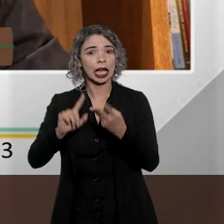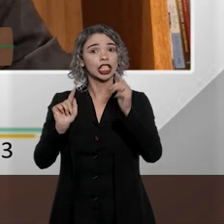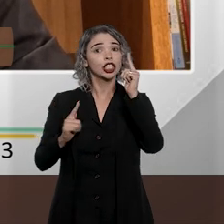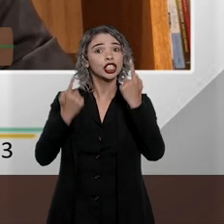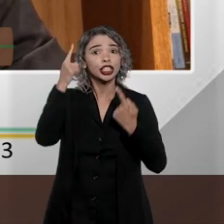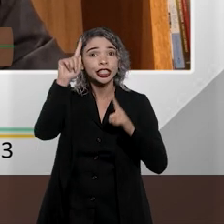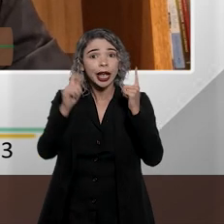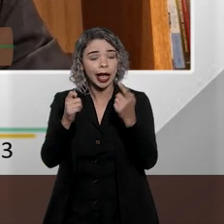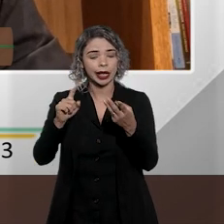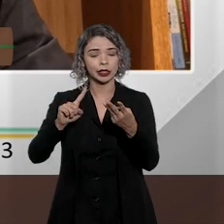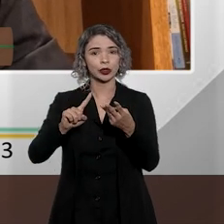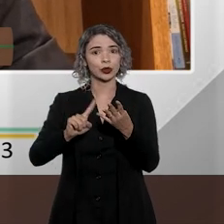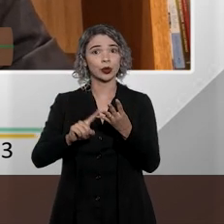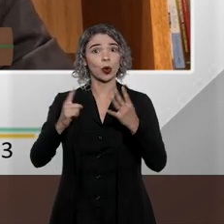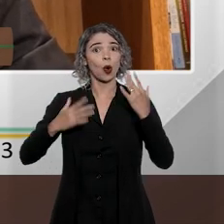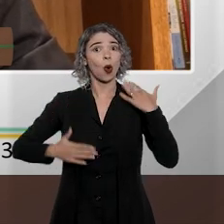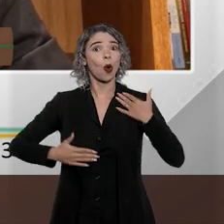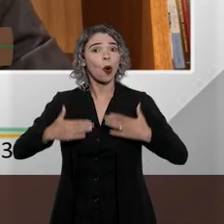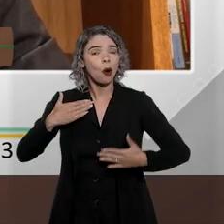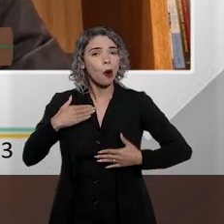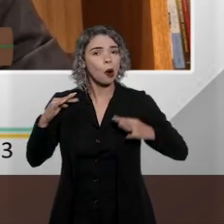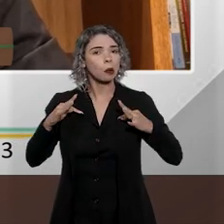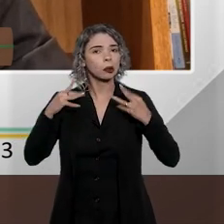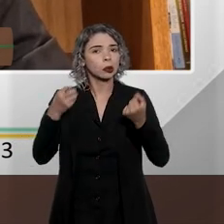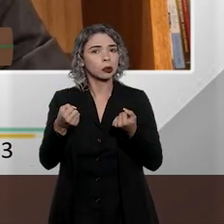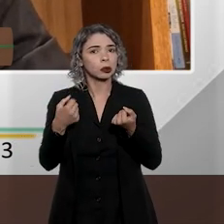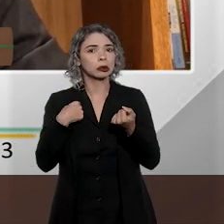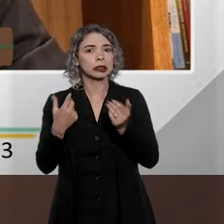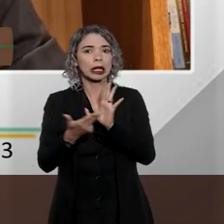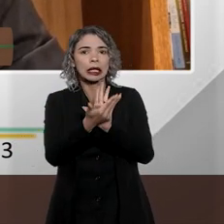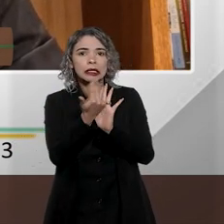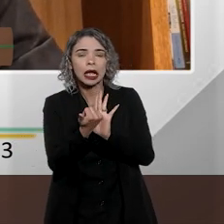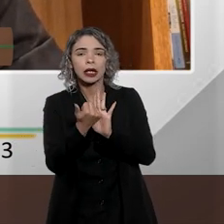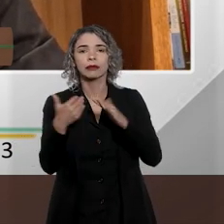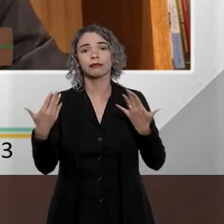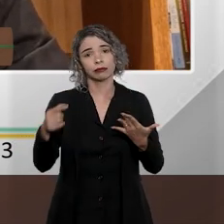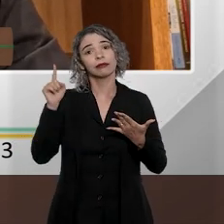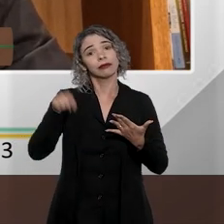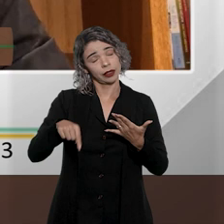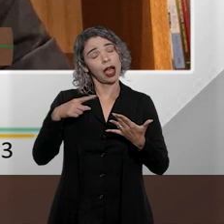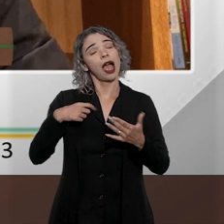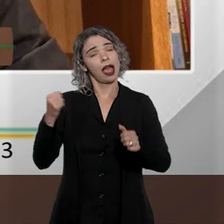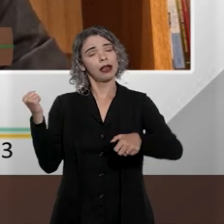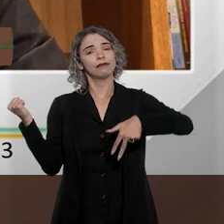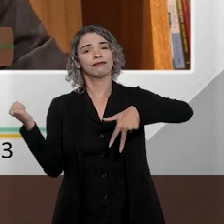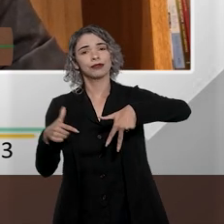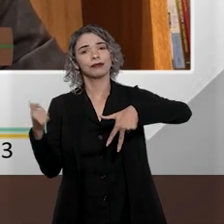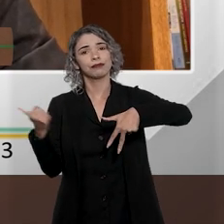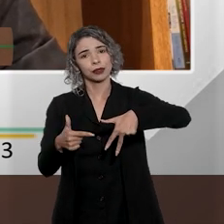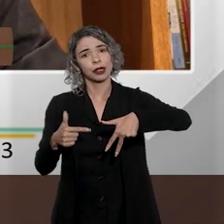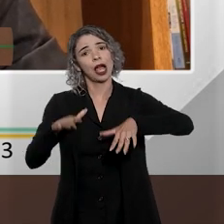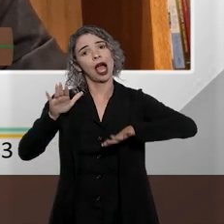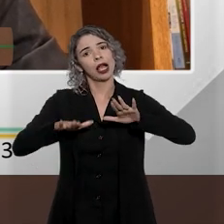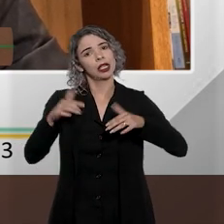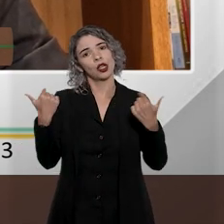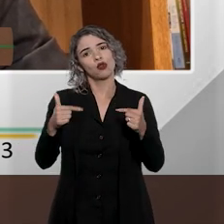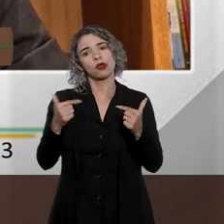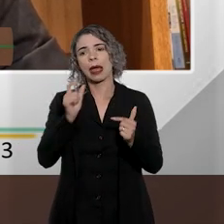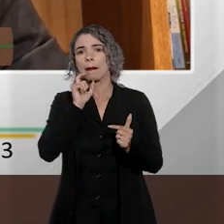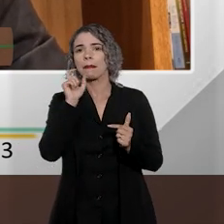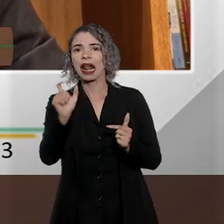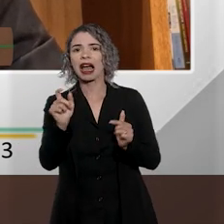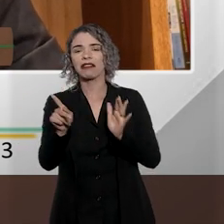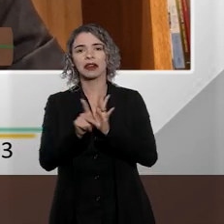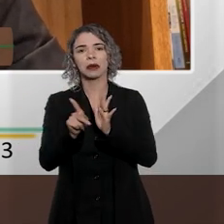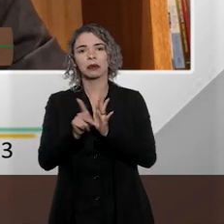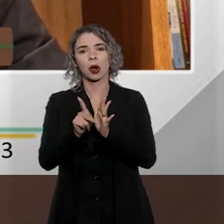gestualmente, simbolicamente. Então, isso caracteriza a injúria. Pode ou não ser o emprego de expressões de baixo calão.